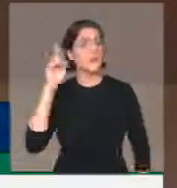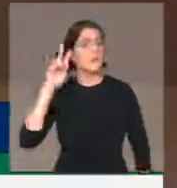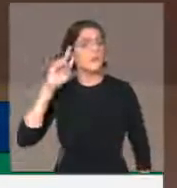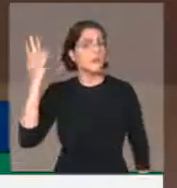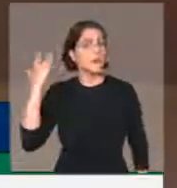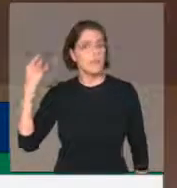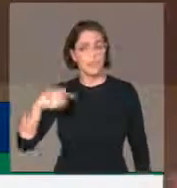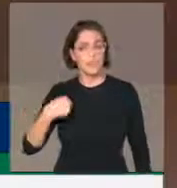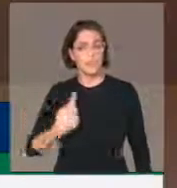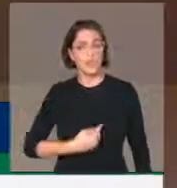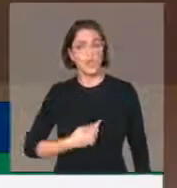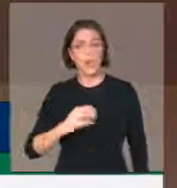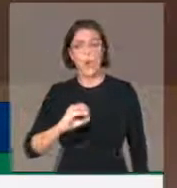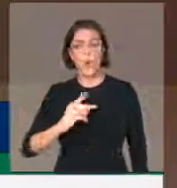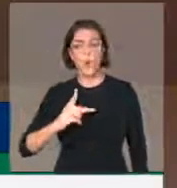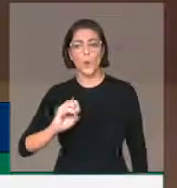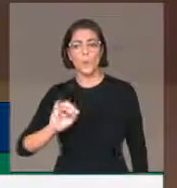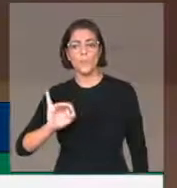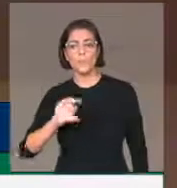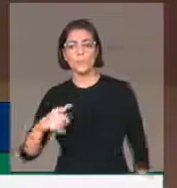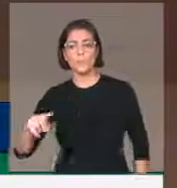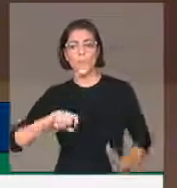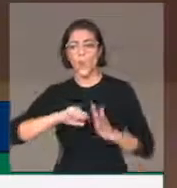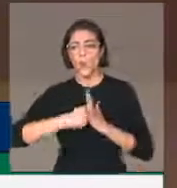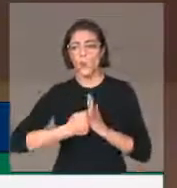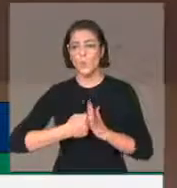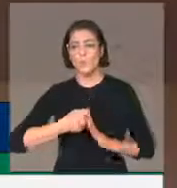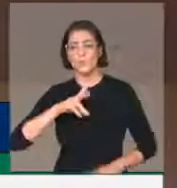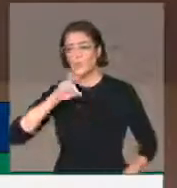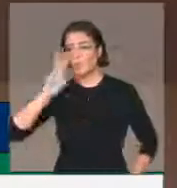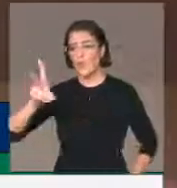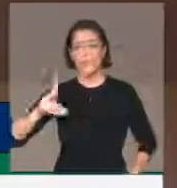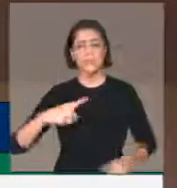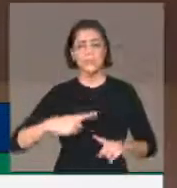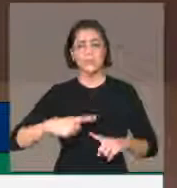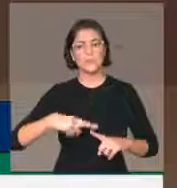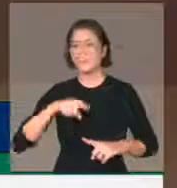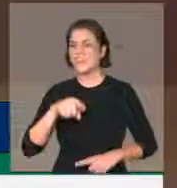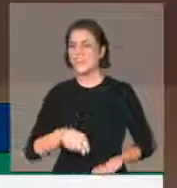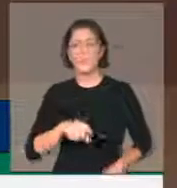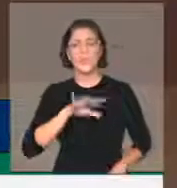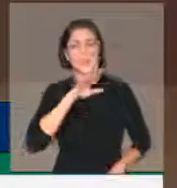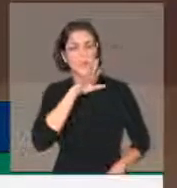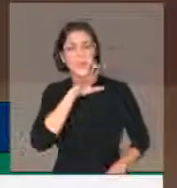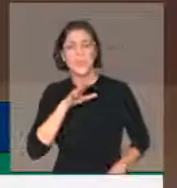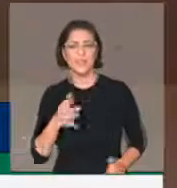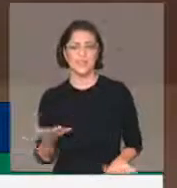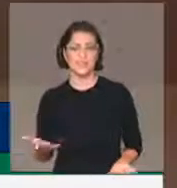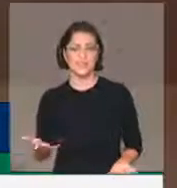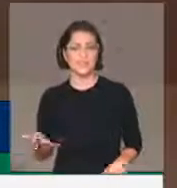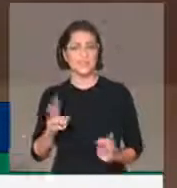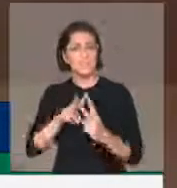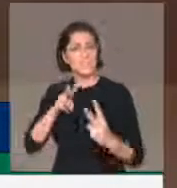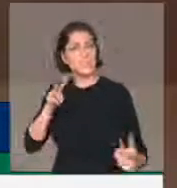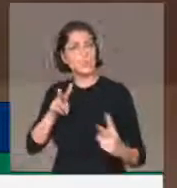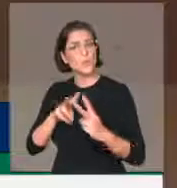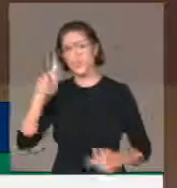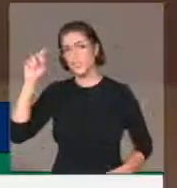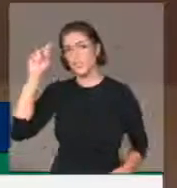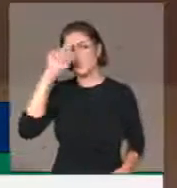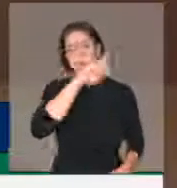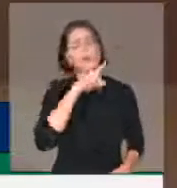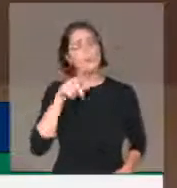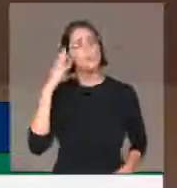nós, da oposição, obstruímos de uma forma muito mais intensa, porque esse sistema limita a nossa ação, ainda que Vossa Excelência esteja